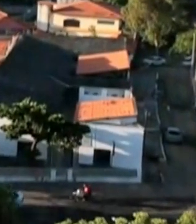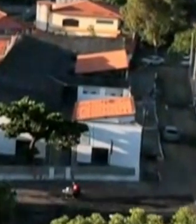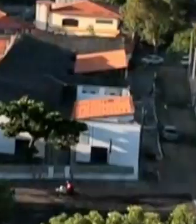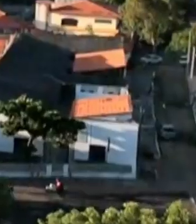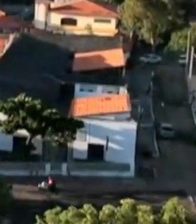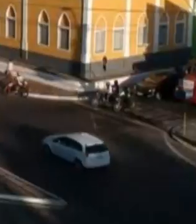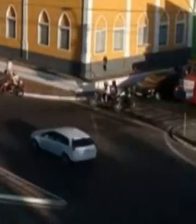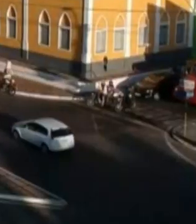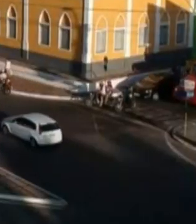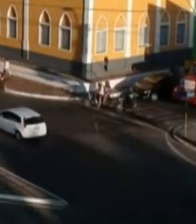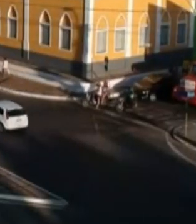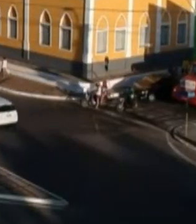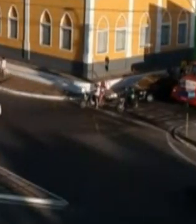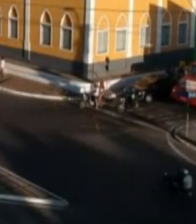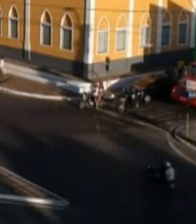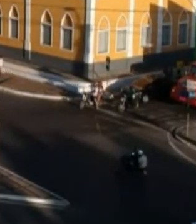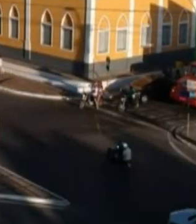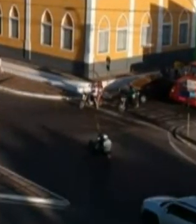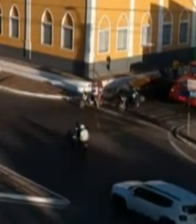vê amanhã.